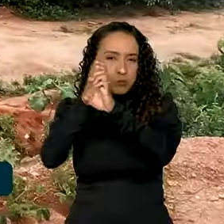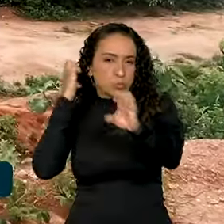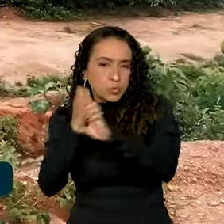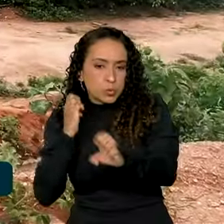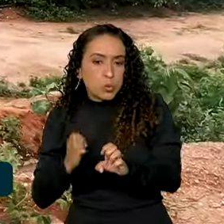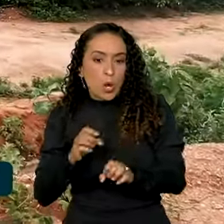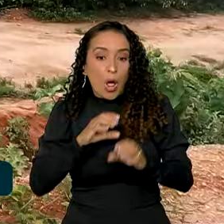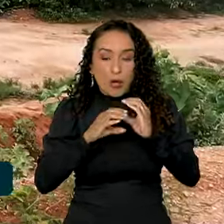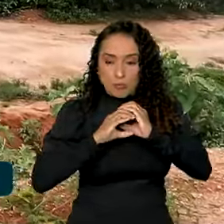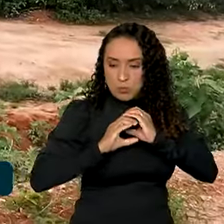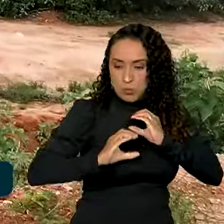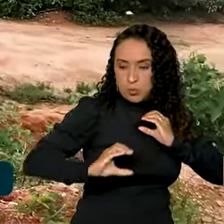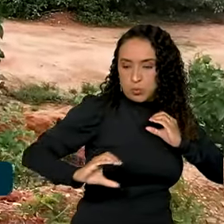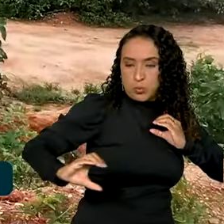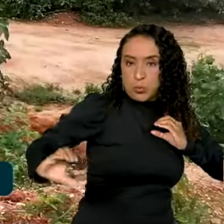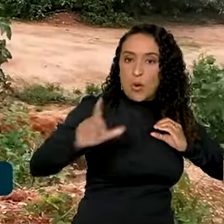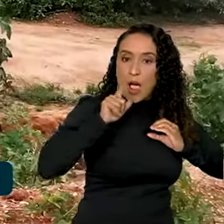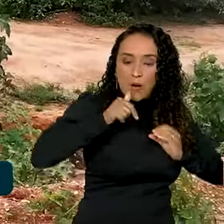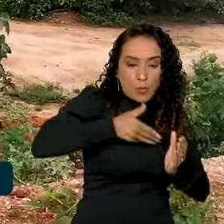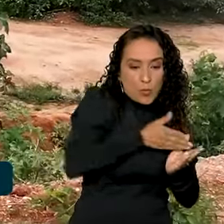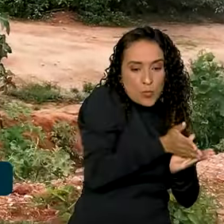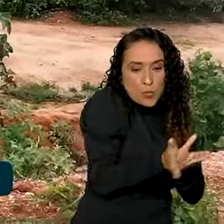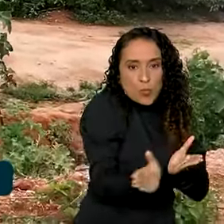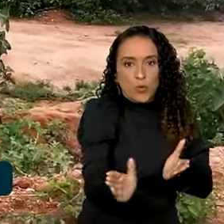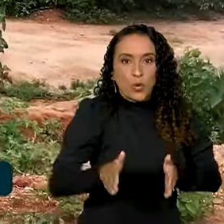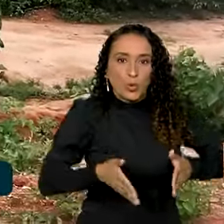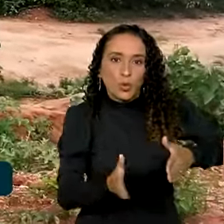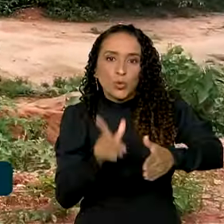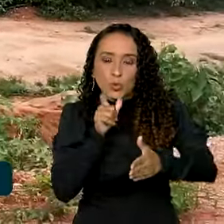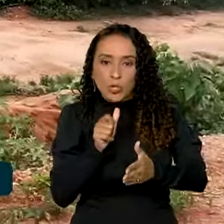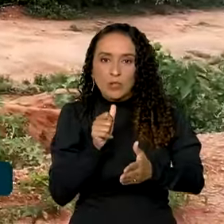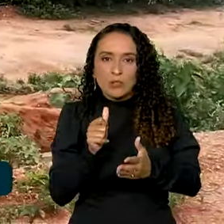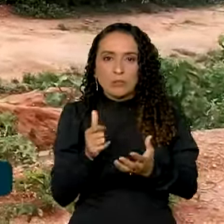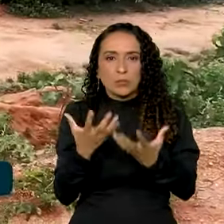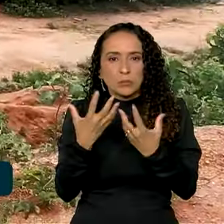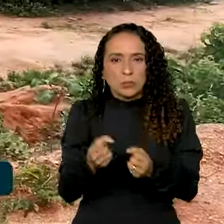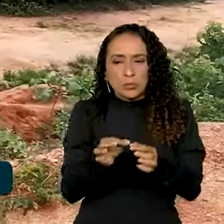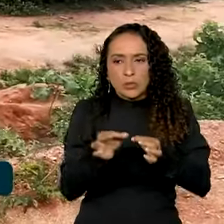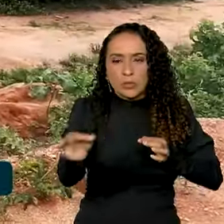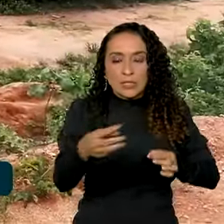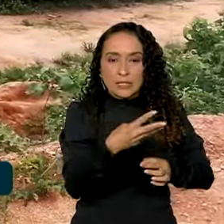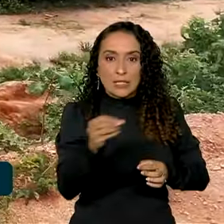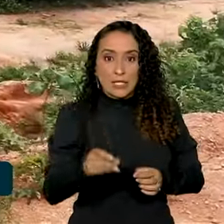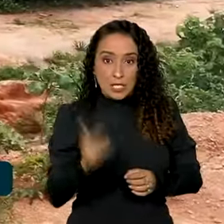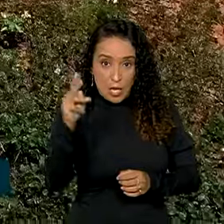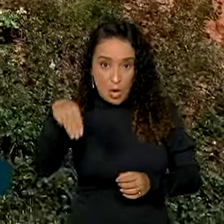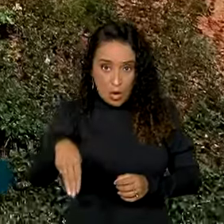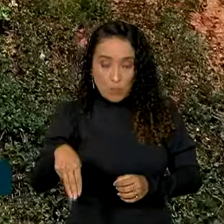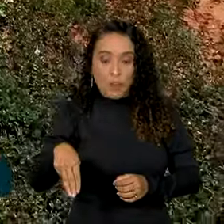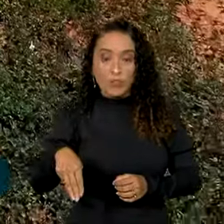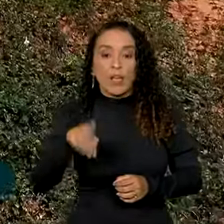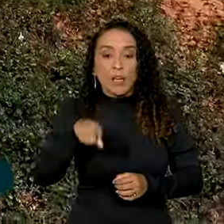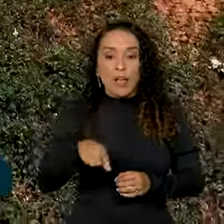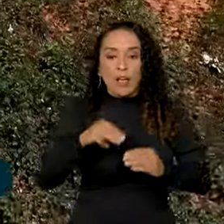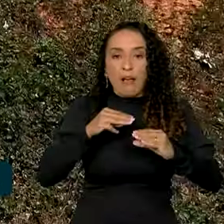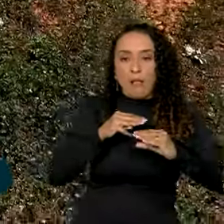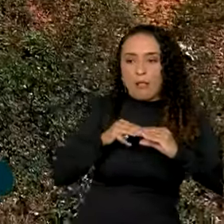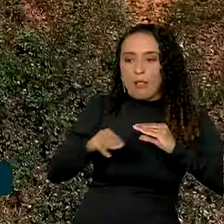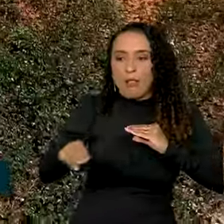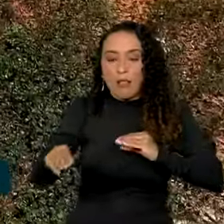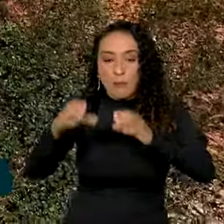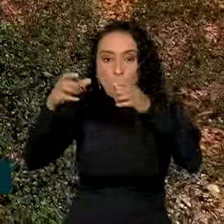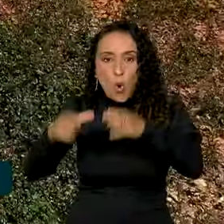Por esse duto, a água da transposição do Rio São Francisco, captada a 300 quilômetros de distância, é enviada para um